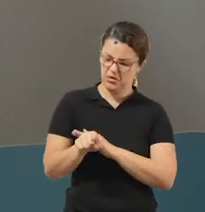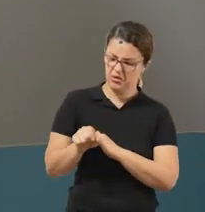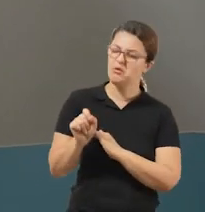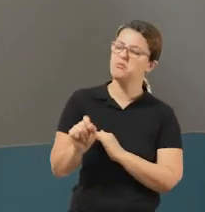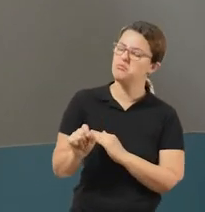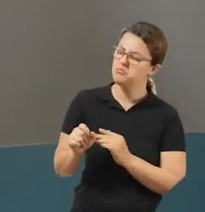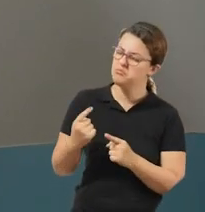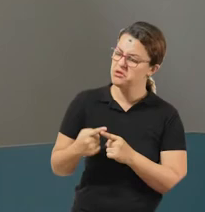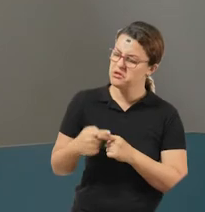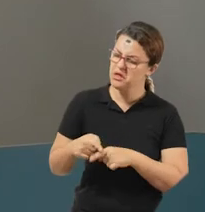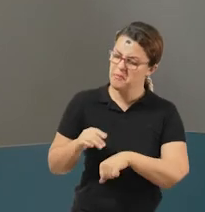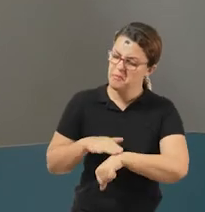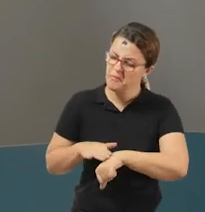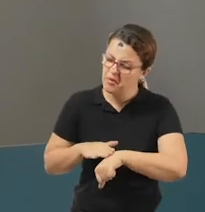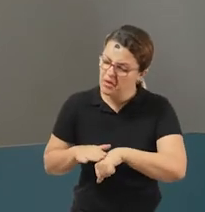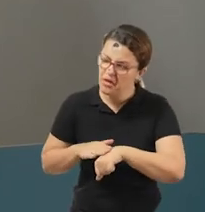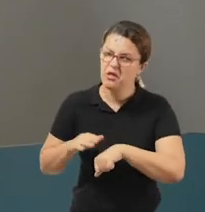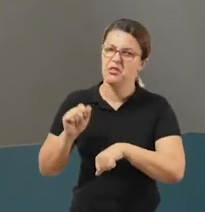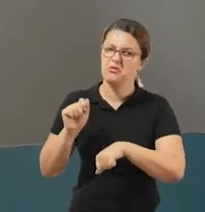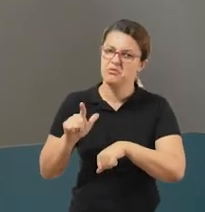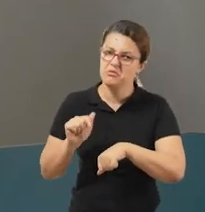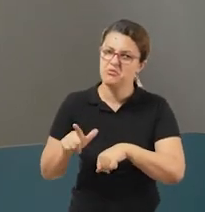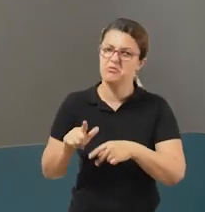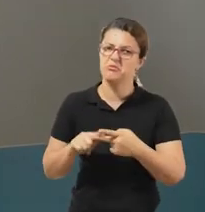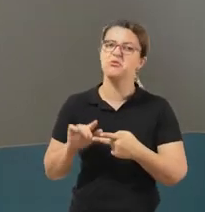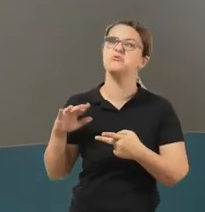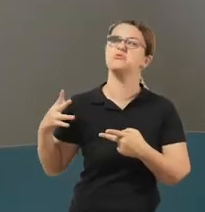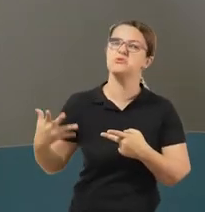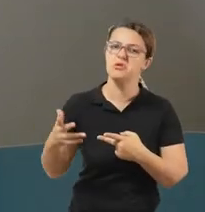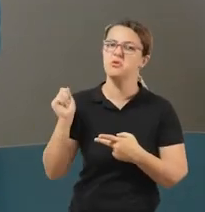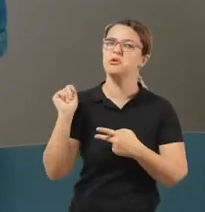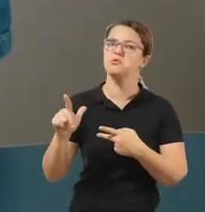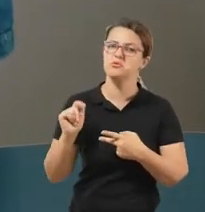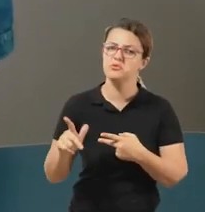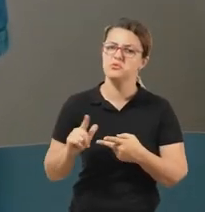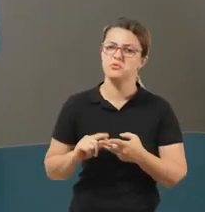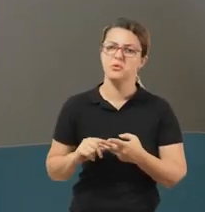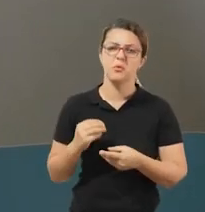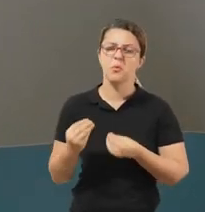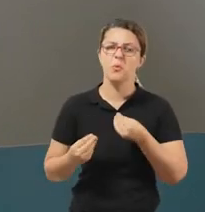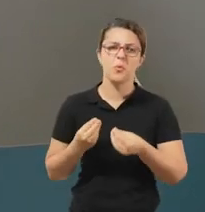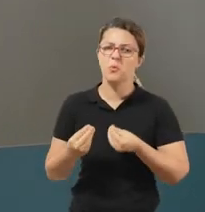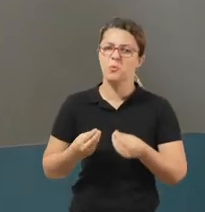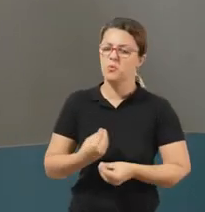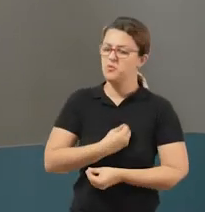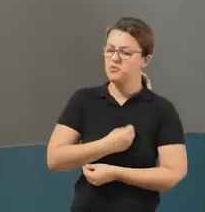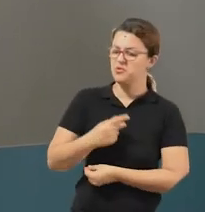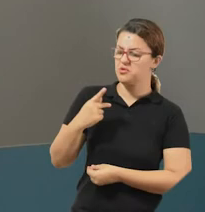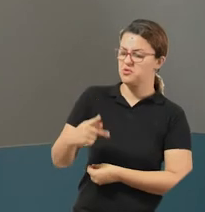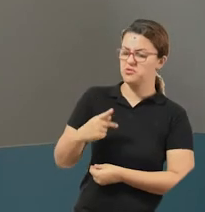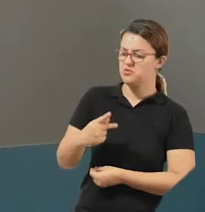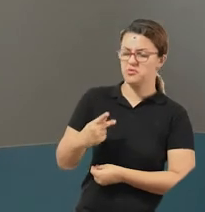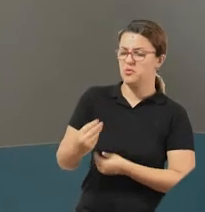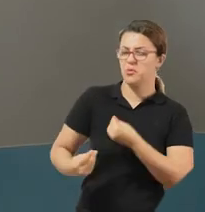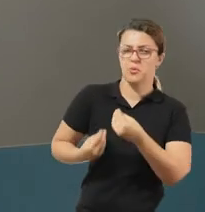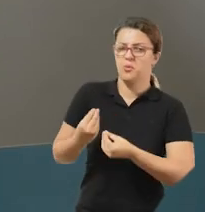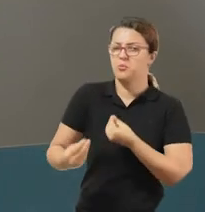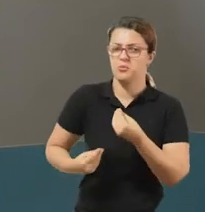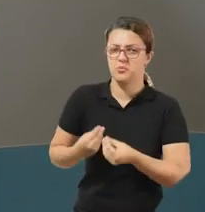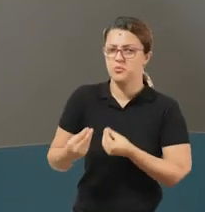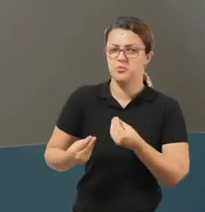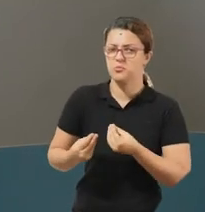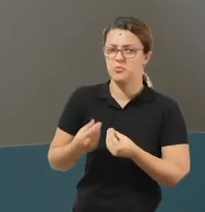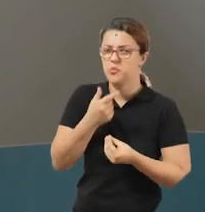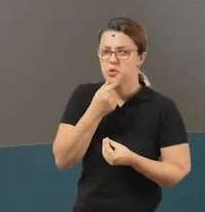ser azul? Será que alguém ia querer ser seu amigo se você fosse um Menino Azul? Como seria a sua vida se você fosse um Menino